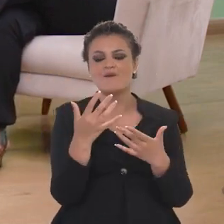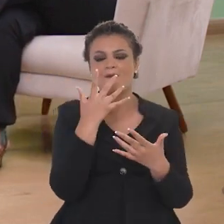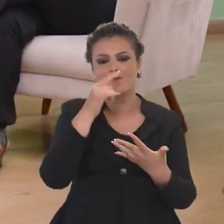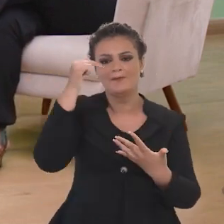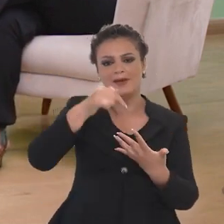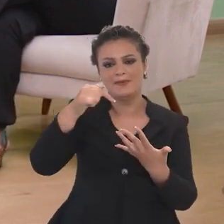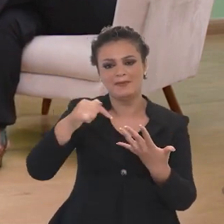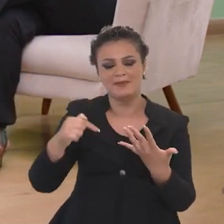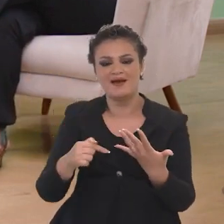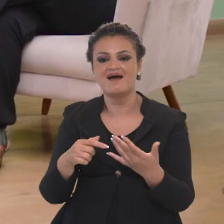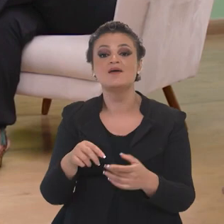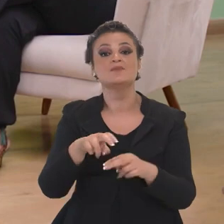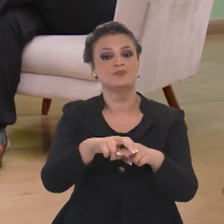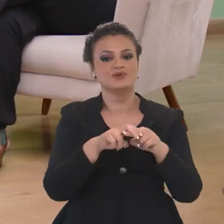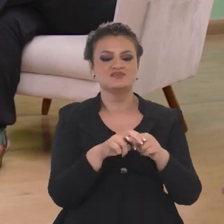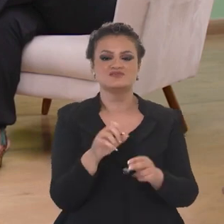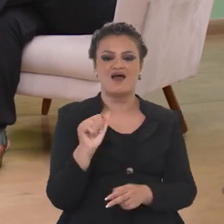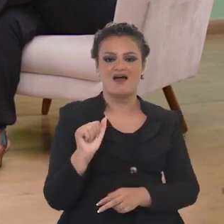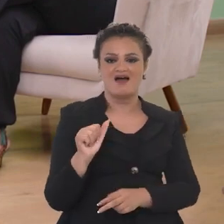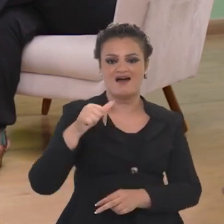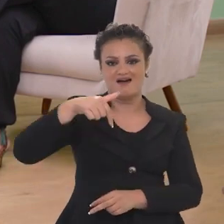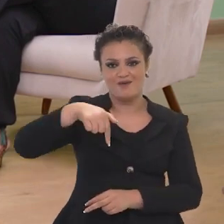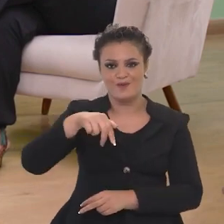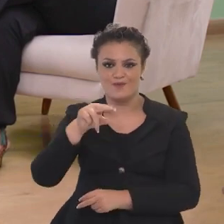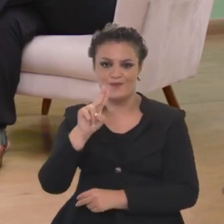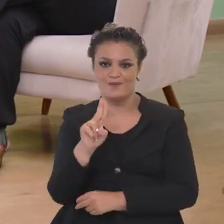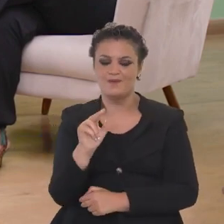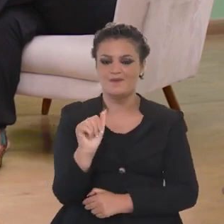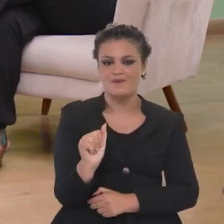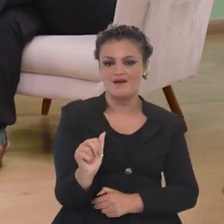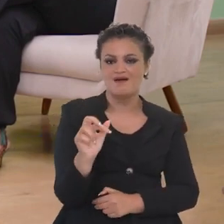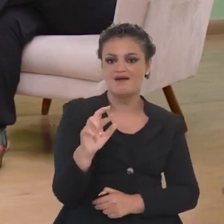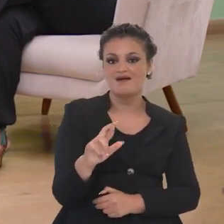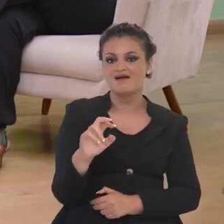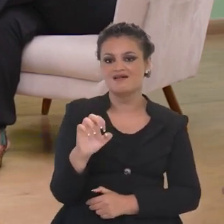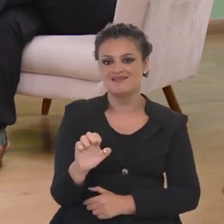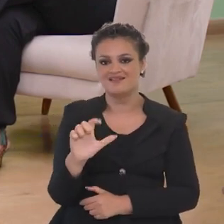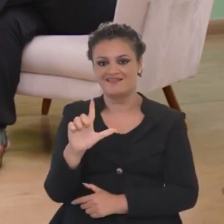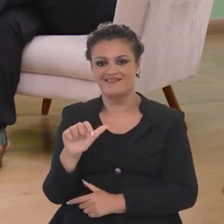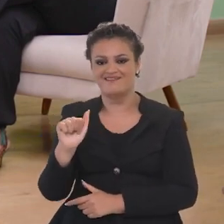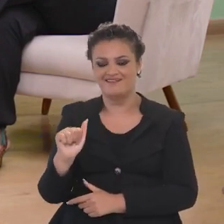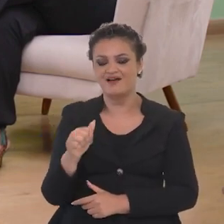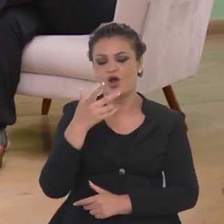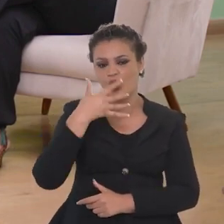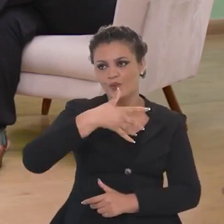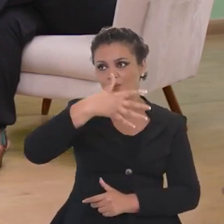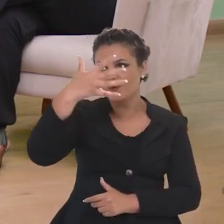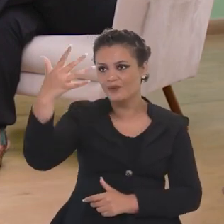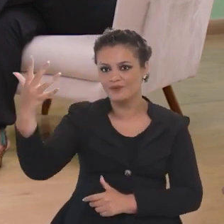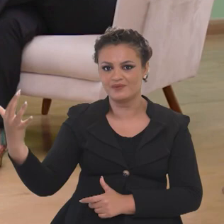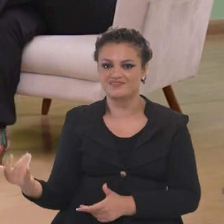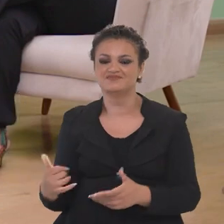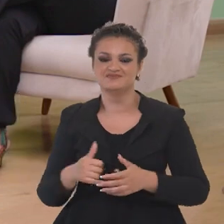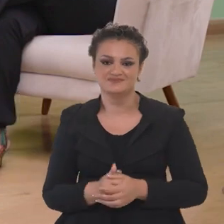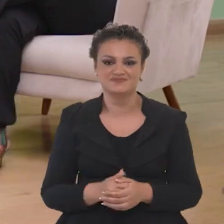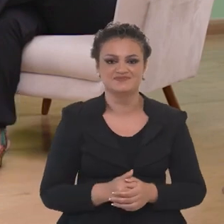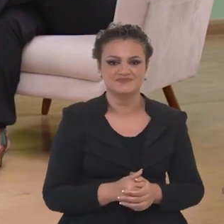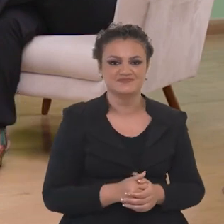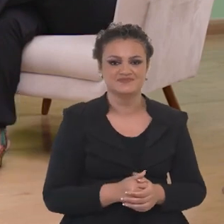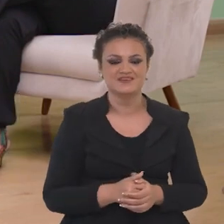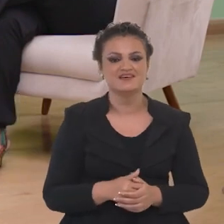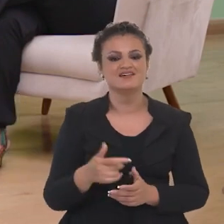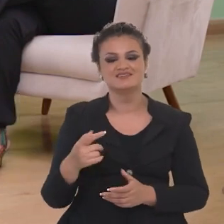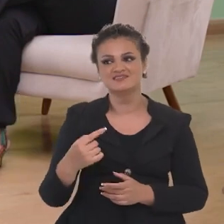conceito, que é o Brasil com S, mergulhado nessas cores, mergulhado num sentimento de um turista estrangeiro que visita o Brasil.